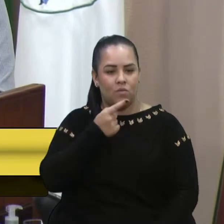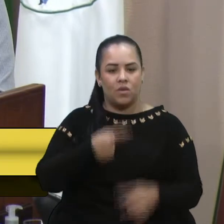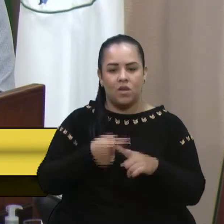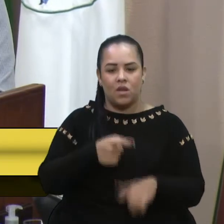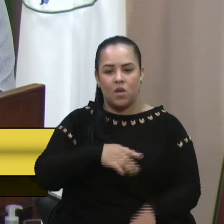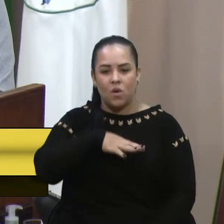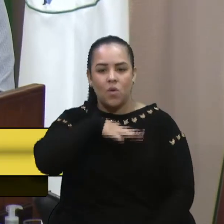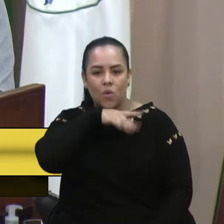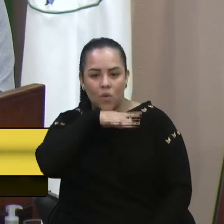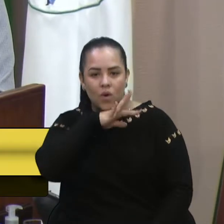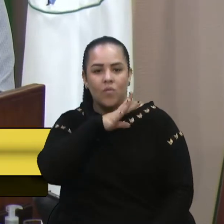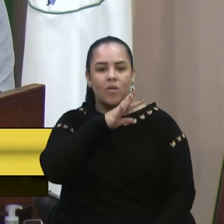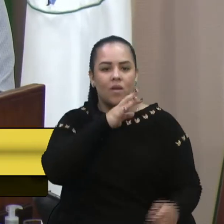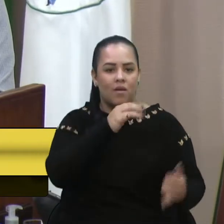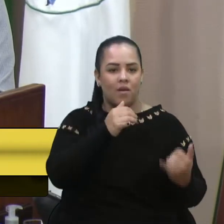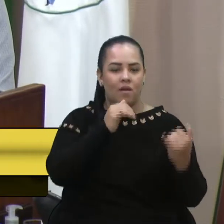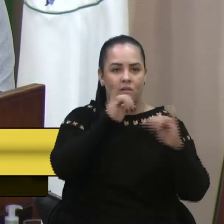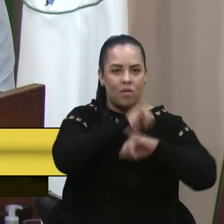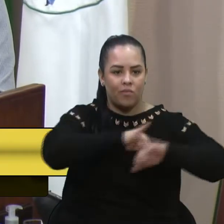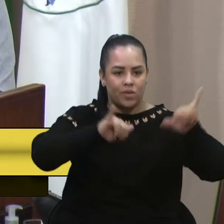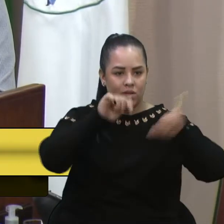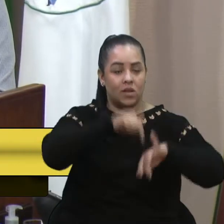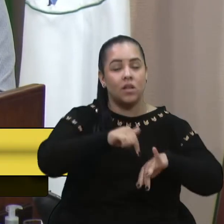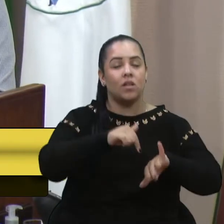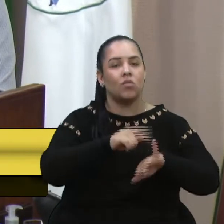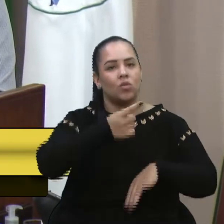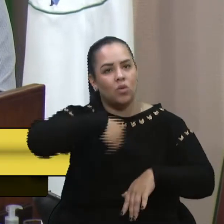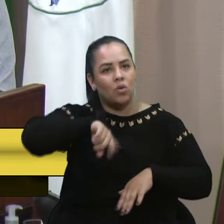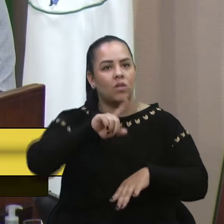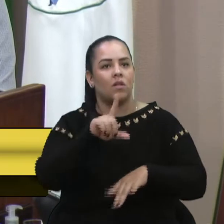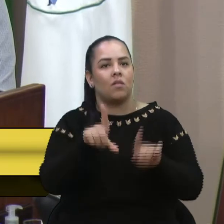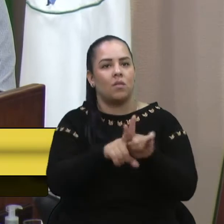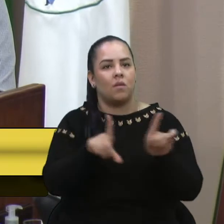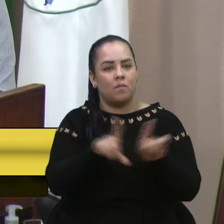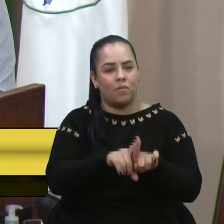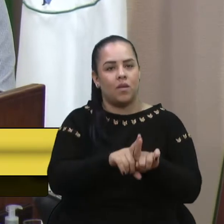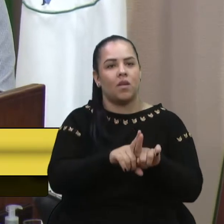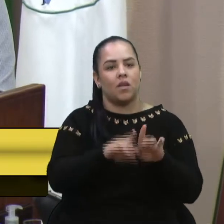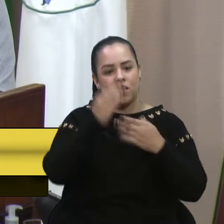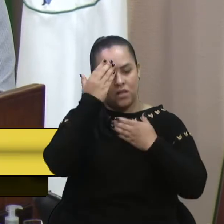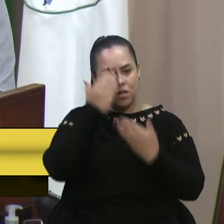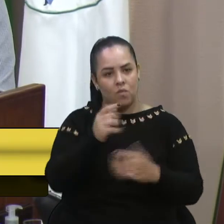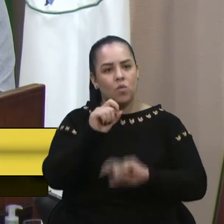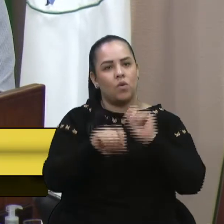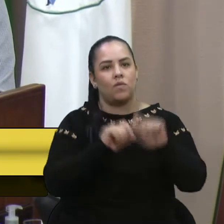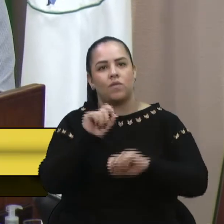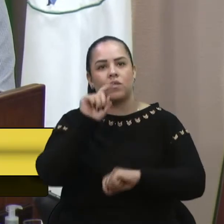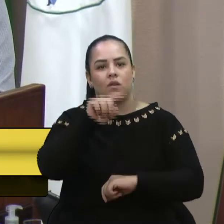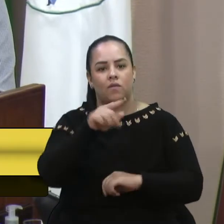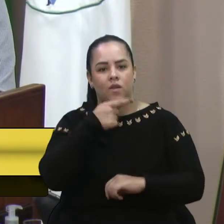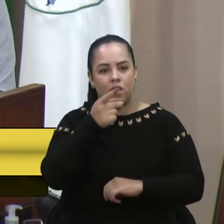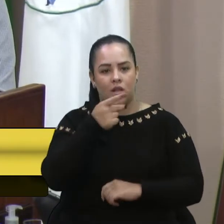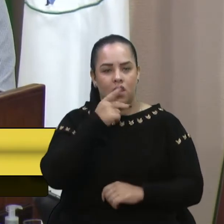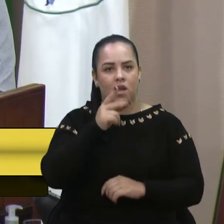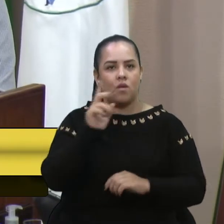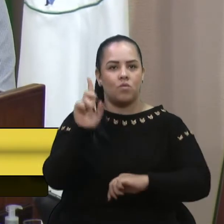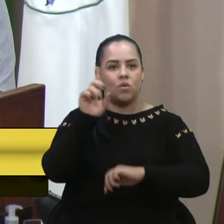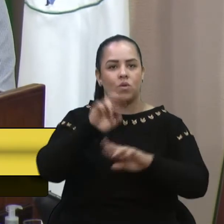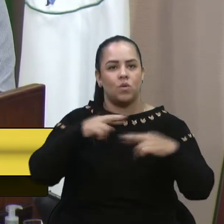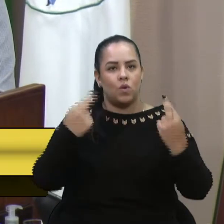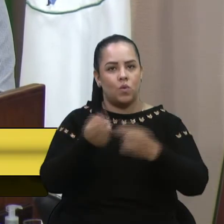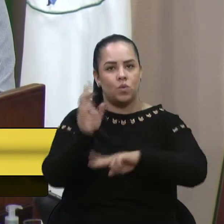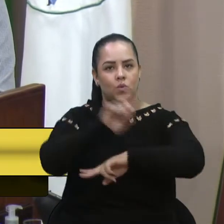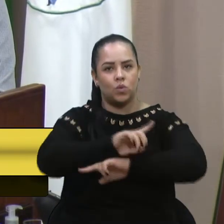imprensa regional. Também agradecemos a devida e necessária reparação pública que será feita na sessão ordinária de hoje. por vossa